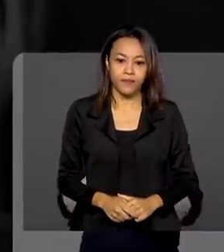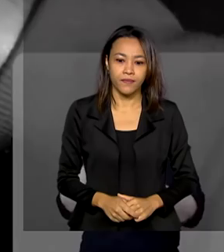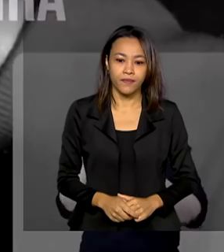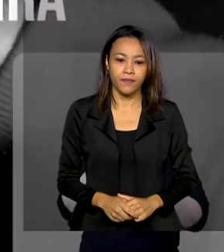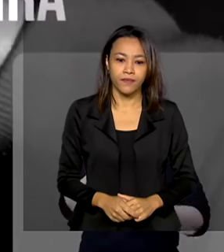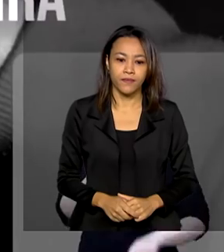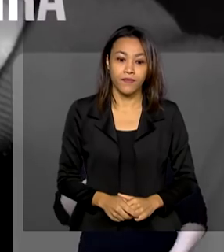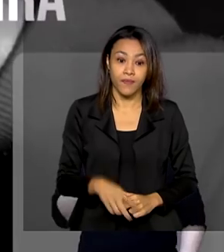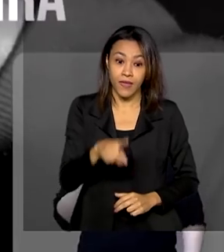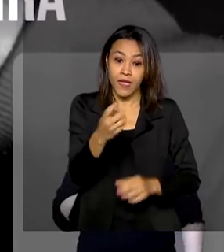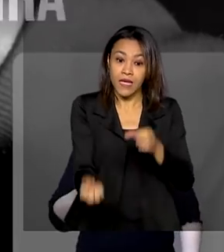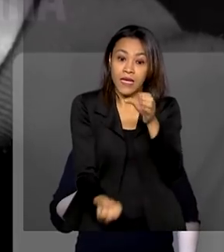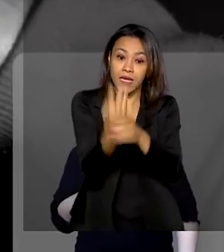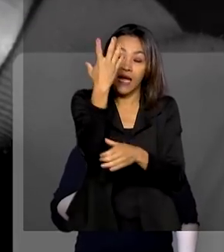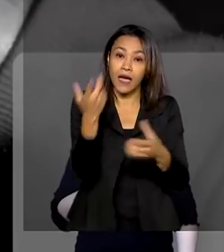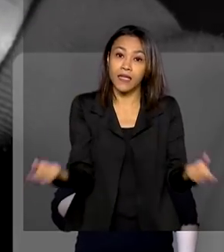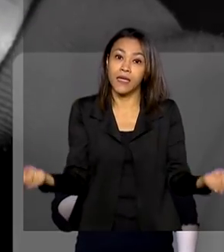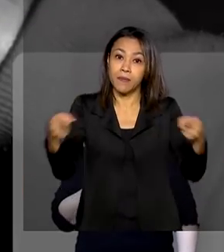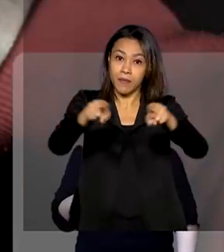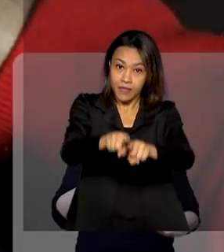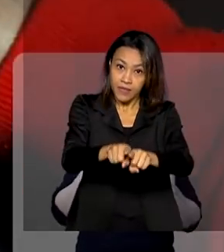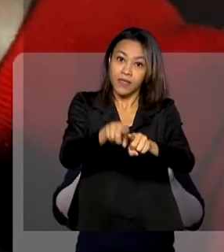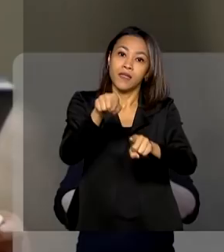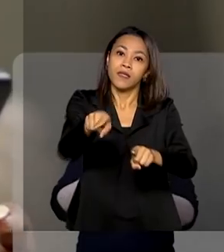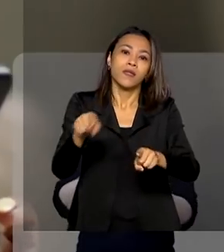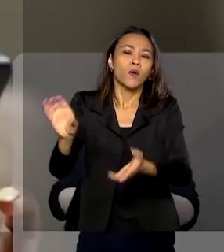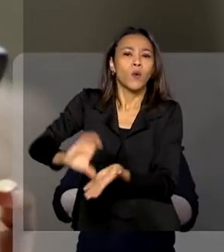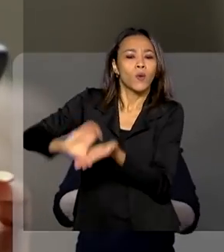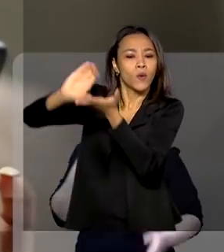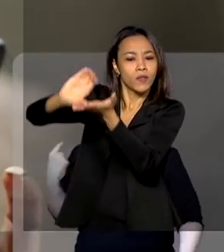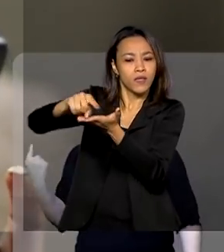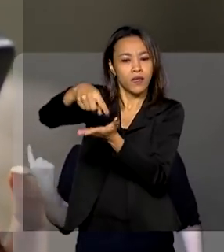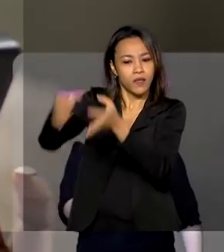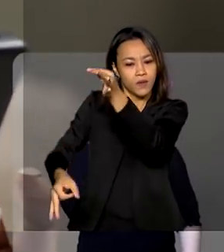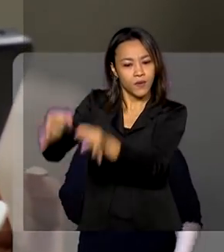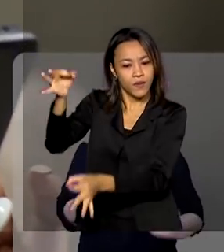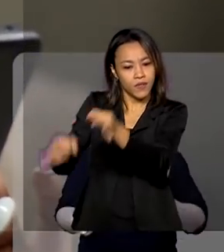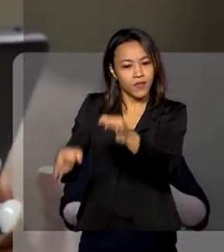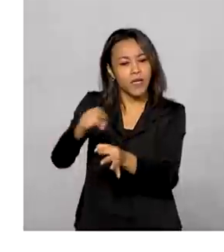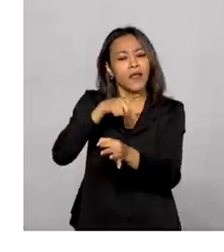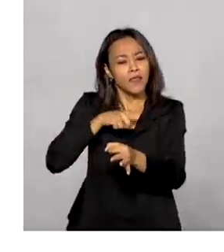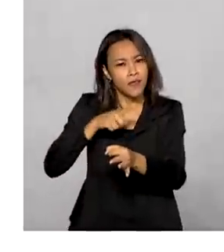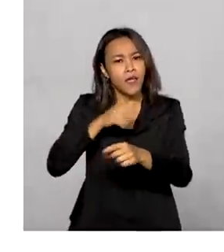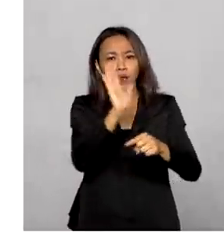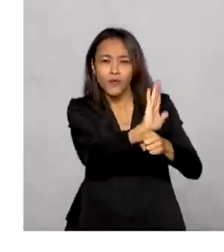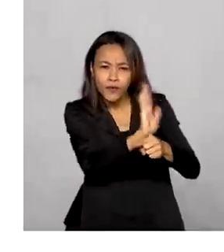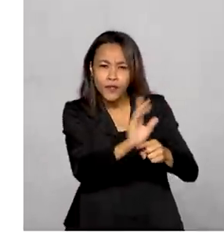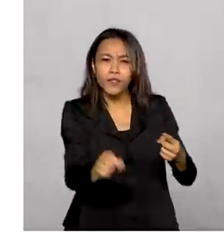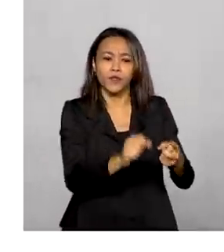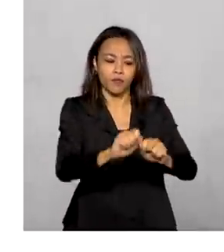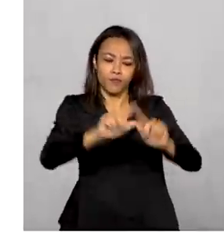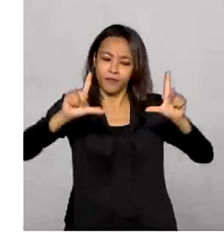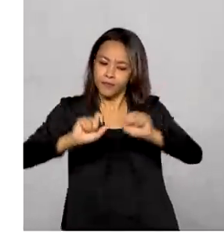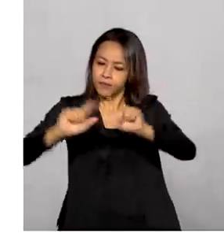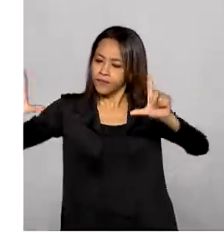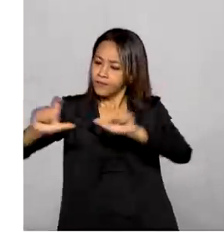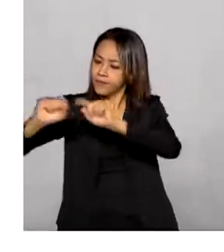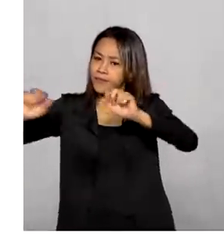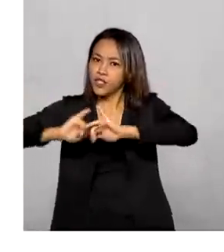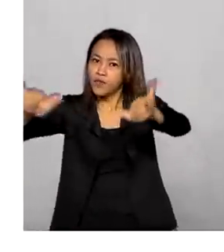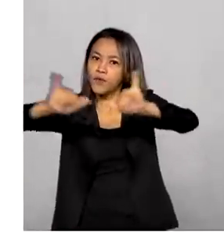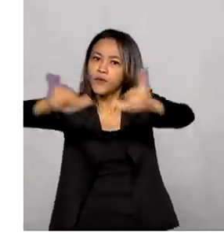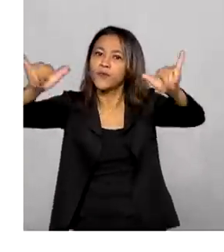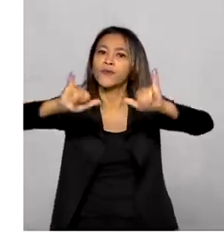de proteção. Criada em parceria com o Conselho Nacional de Justiça, a campanha tem um vídeo e cartazes que serão divulgados em